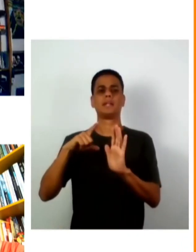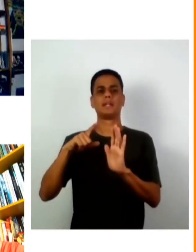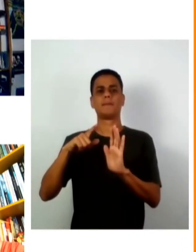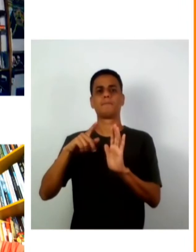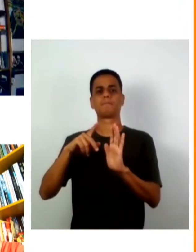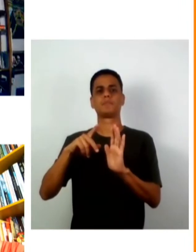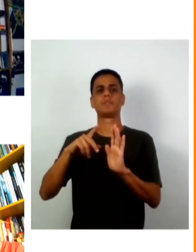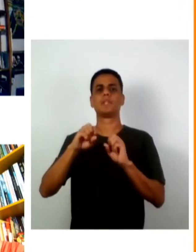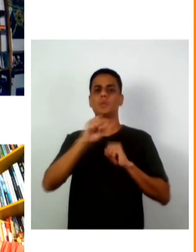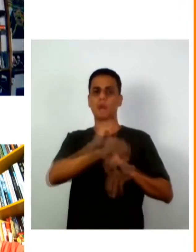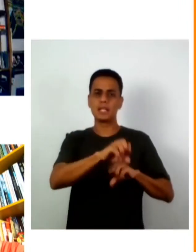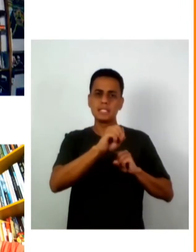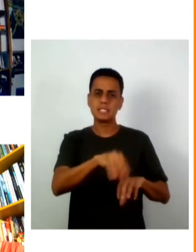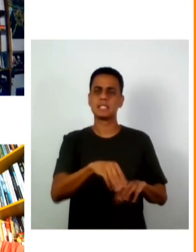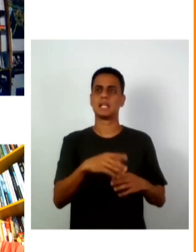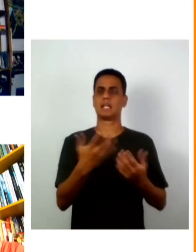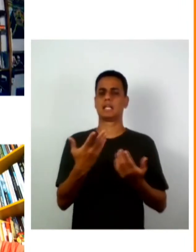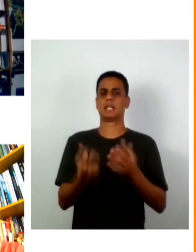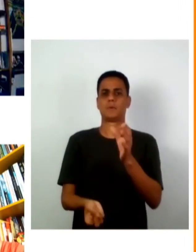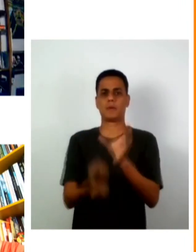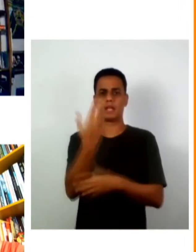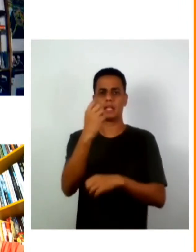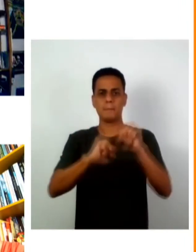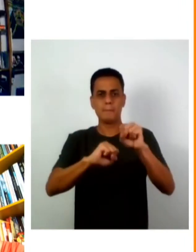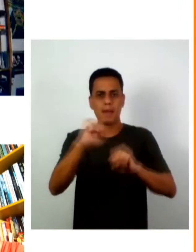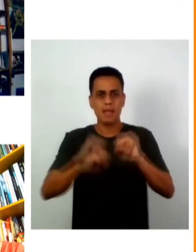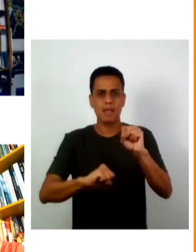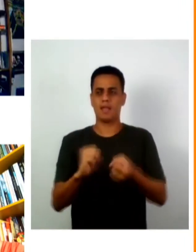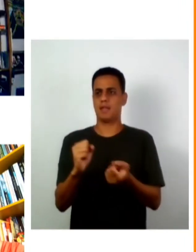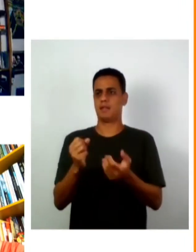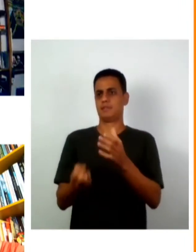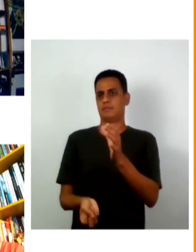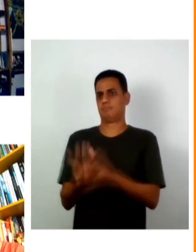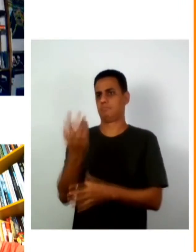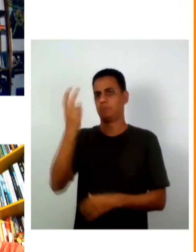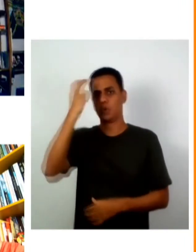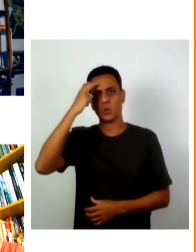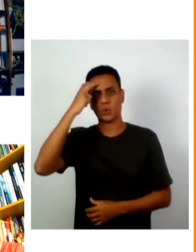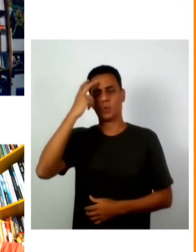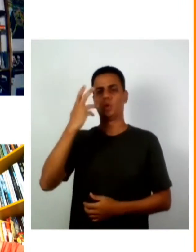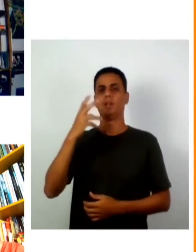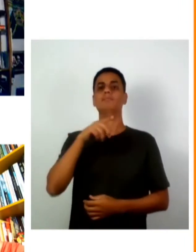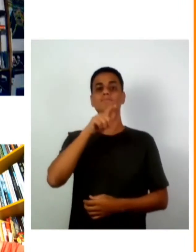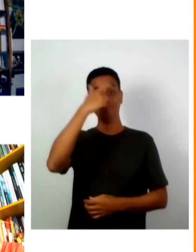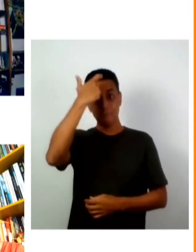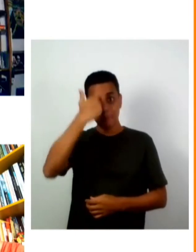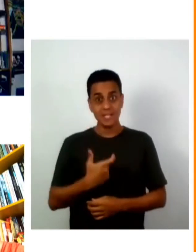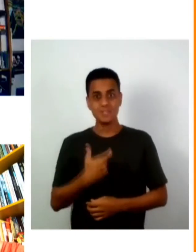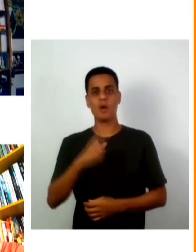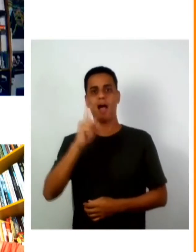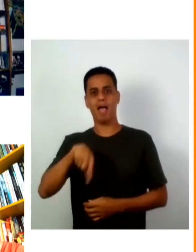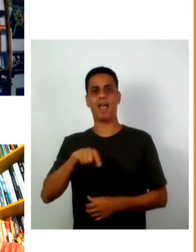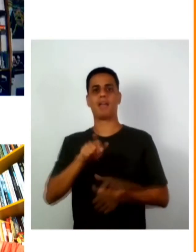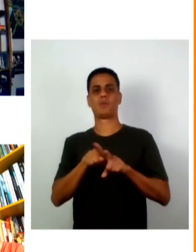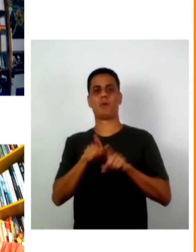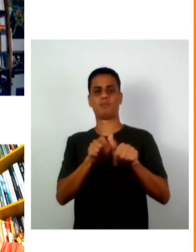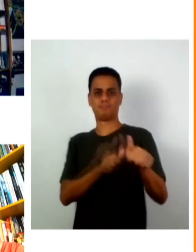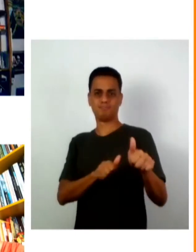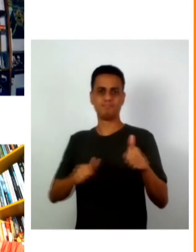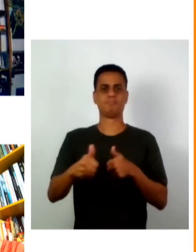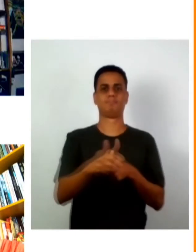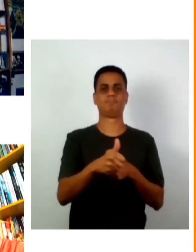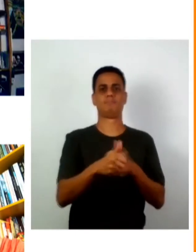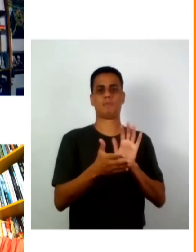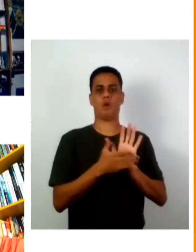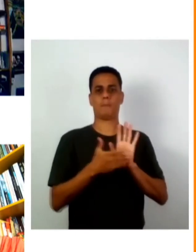educação de empreendedorismo de cultura em que essas pessoas são protagonistas são proponentes né